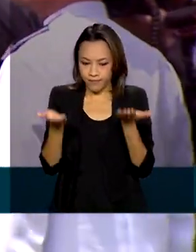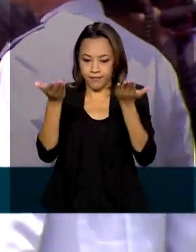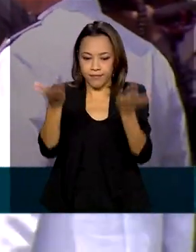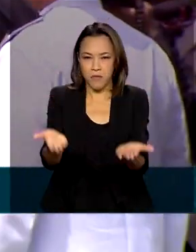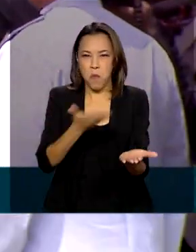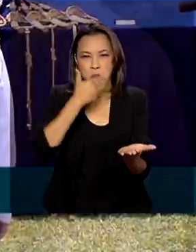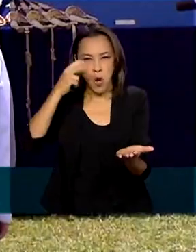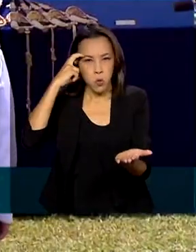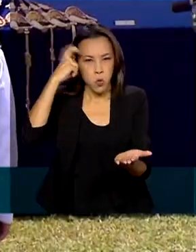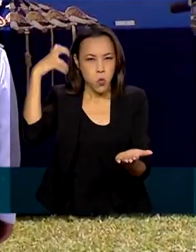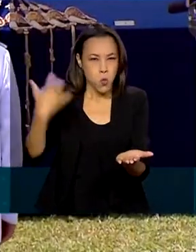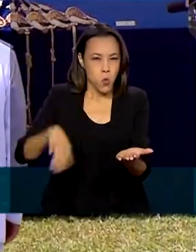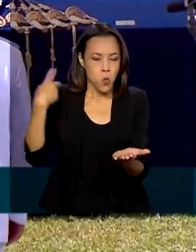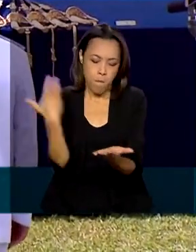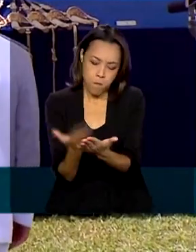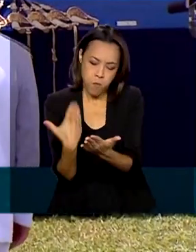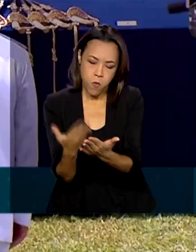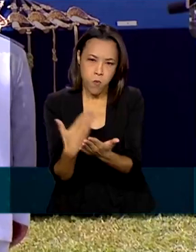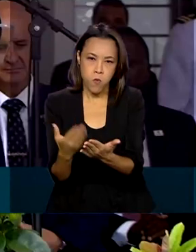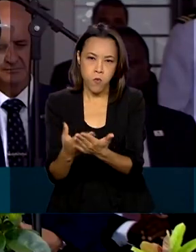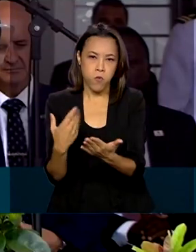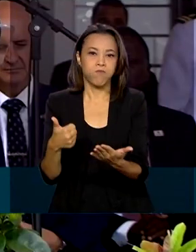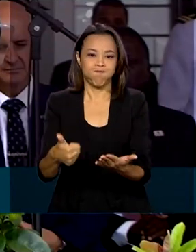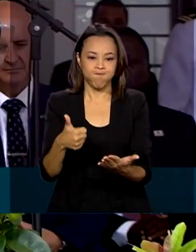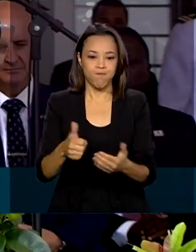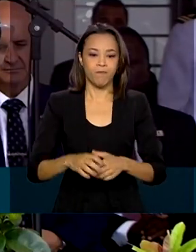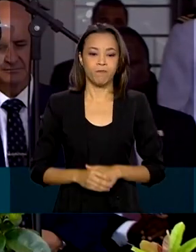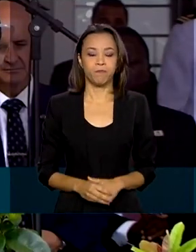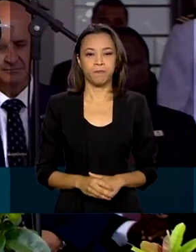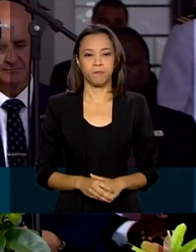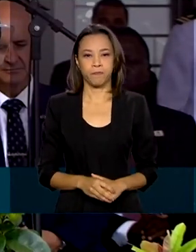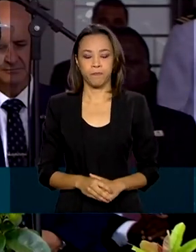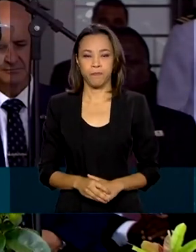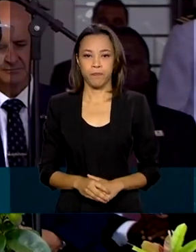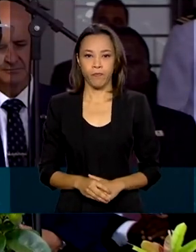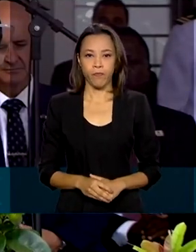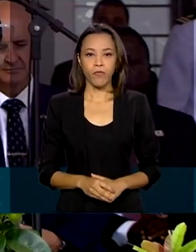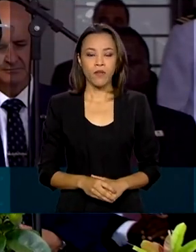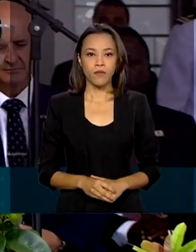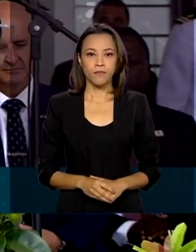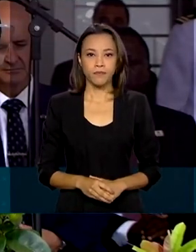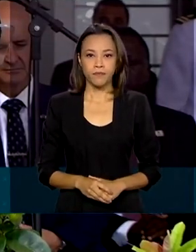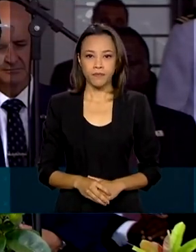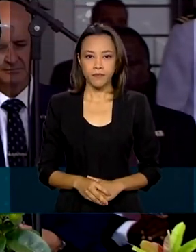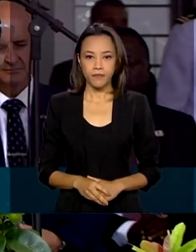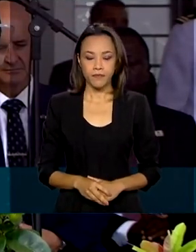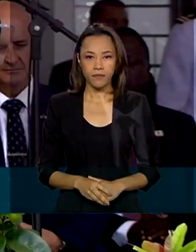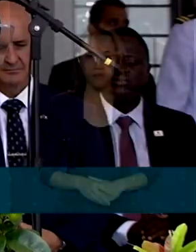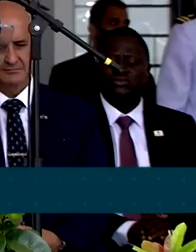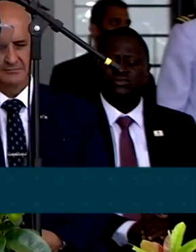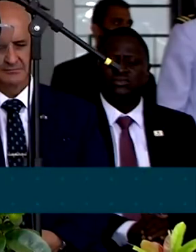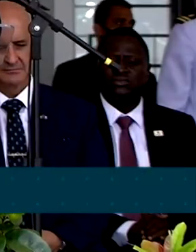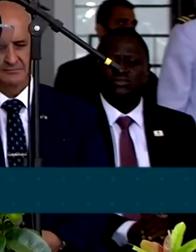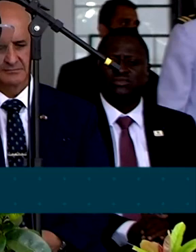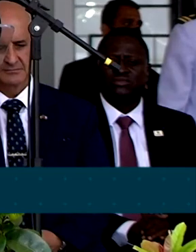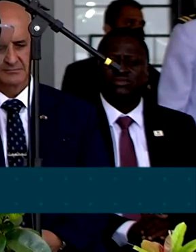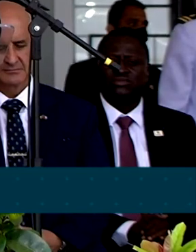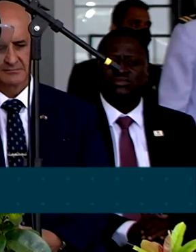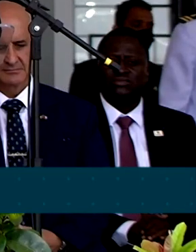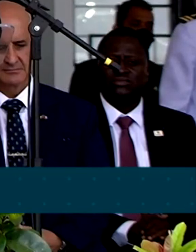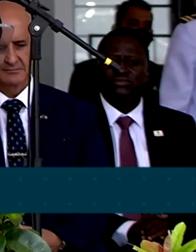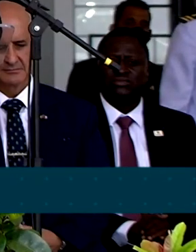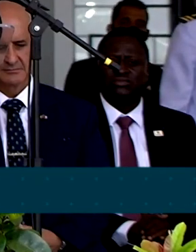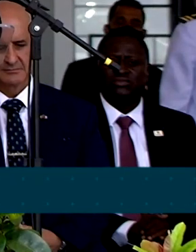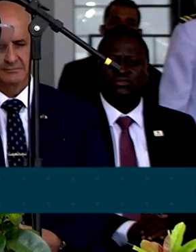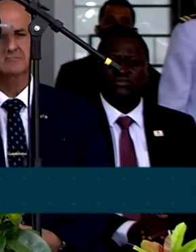o melhor desempenho no curso de formação. Aqui aprendemos valores, como civismo, patriotismo e